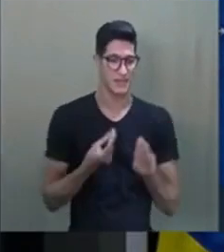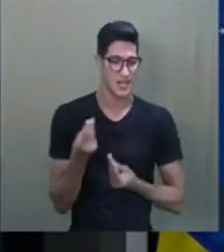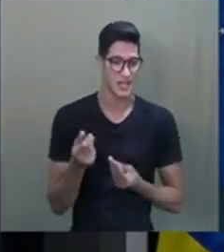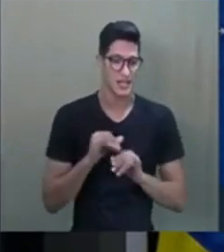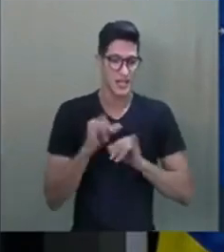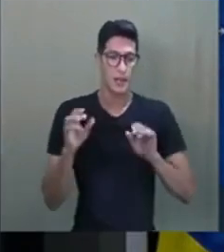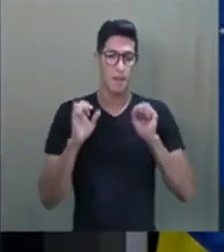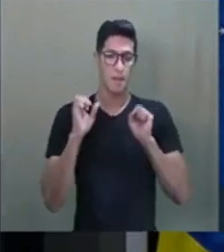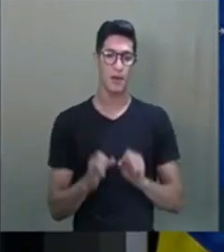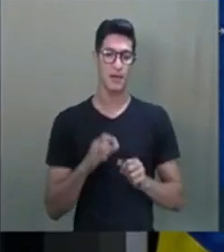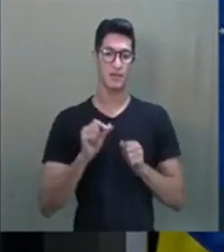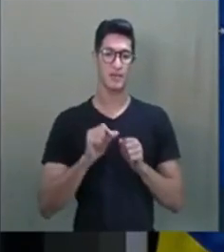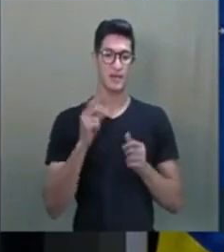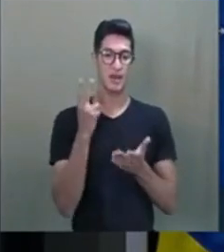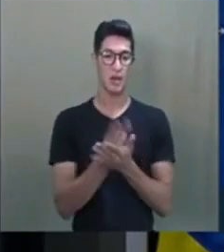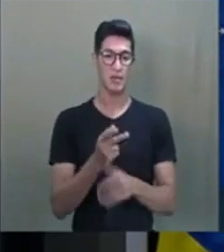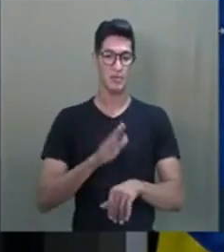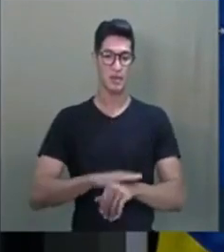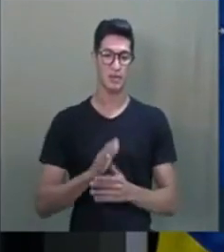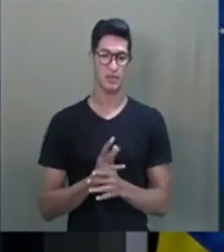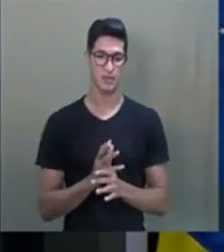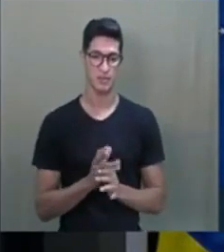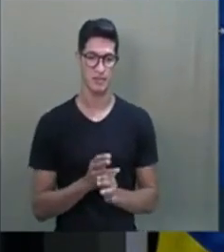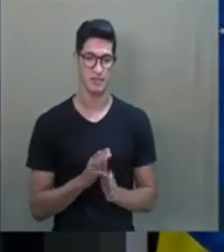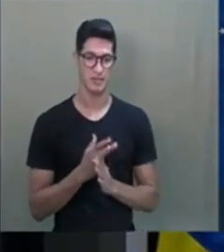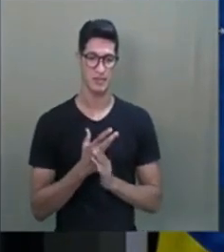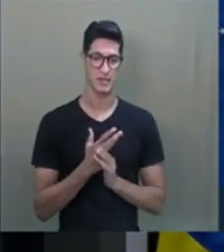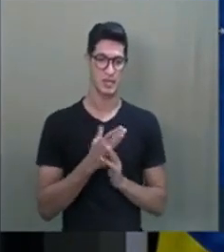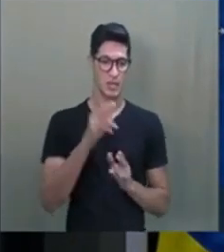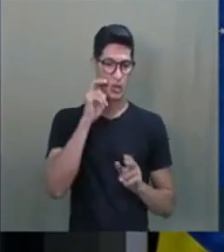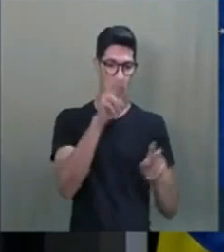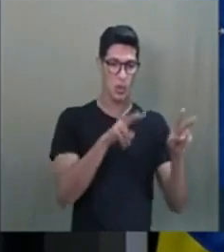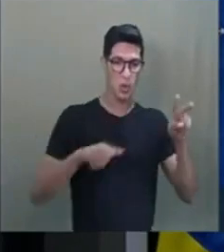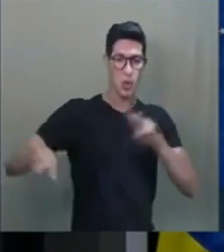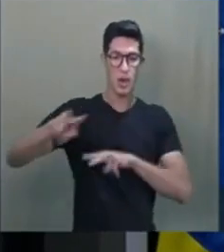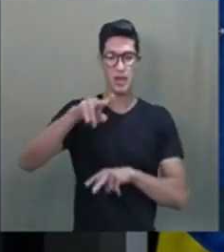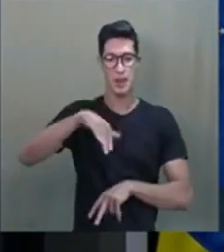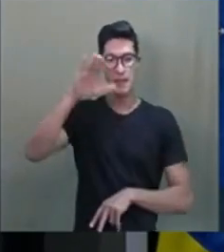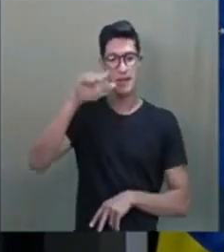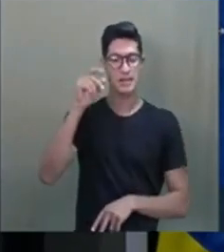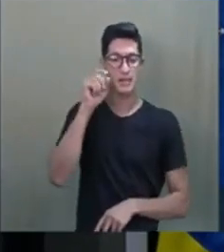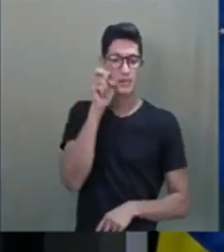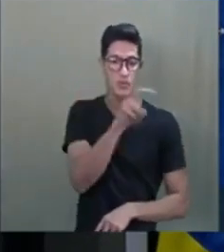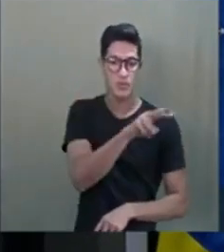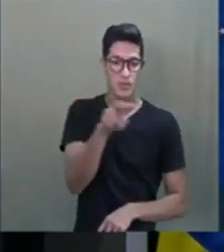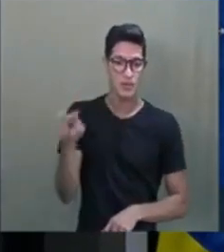ele pudesse fazer ao mesmo tempo, né? Olhar no campo o que ele mais apreciava.